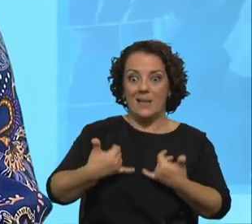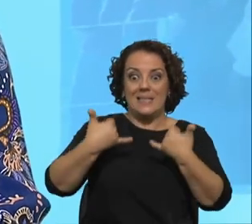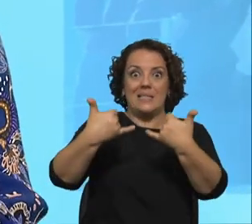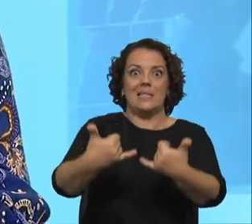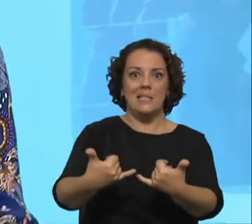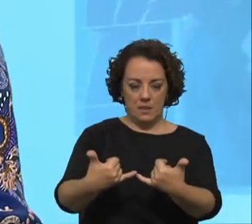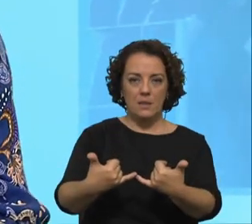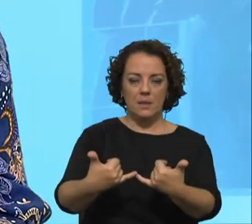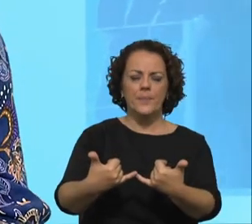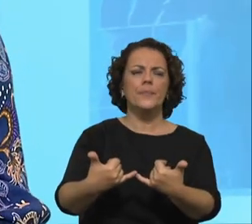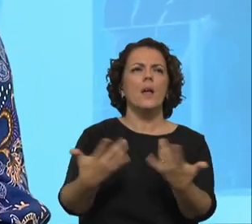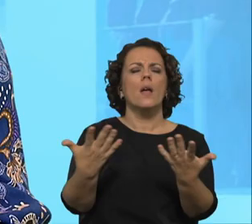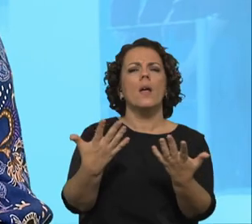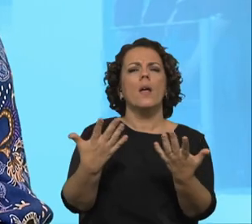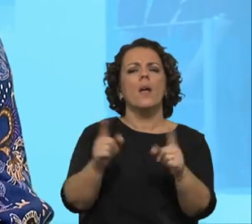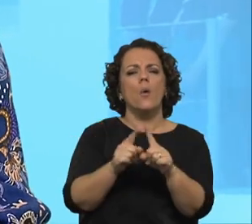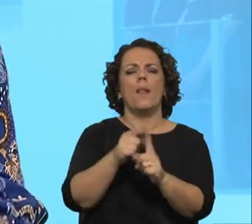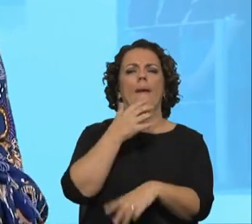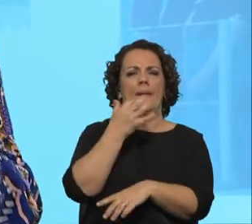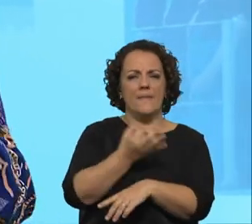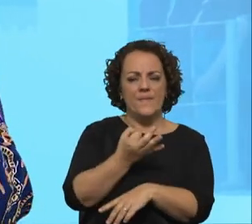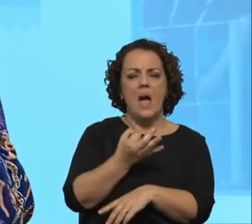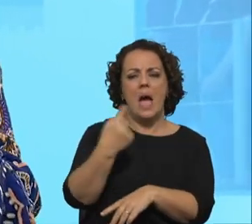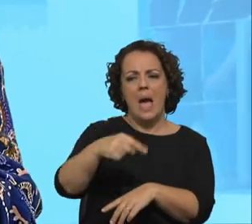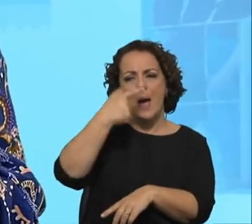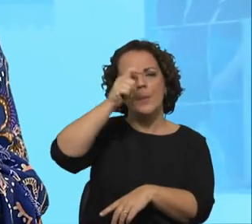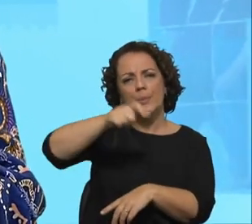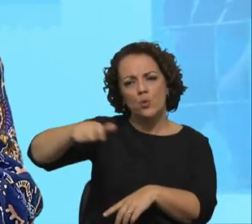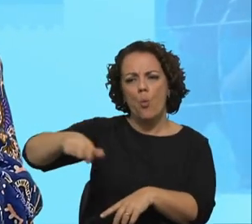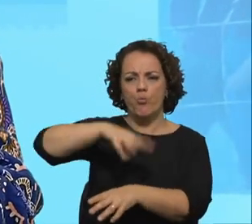independentemente das pessoas que nós temos no meio rural e às vezes ser caracterizado